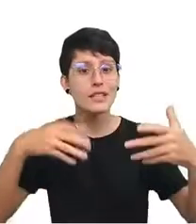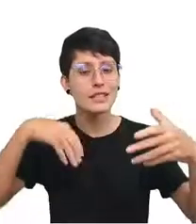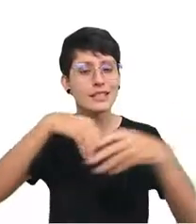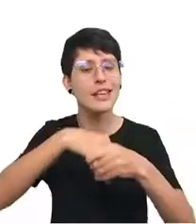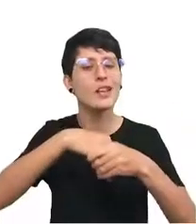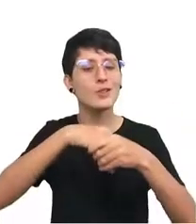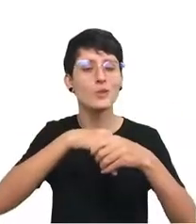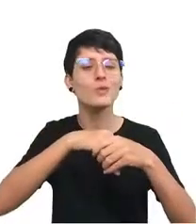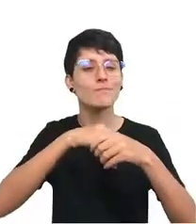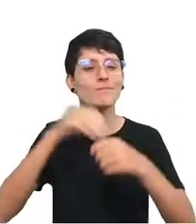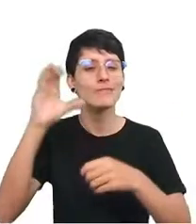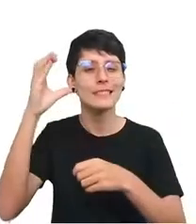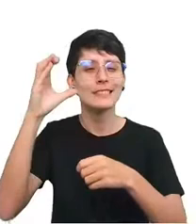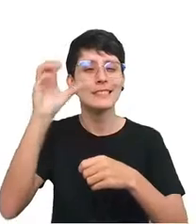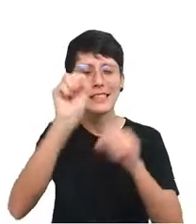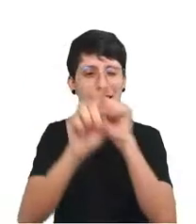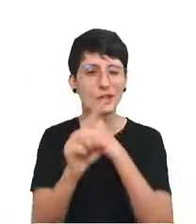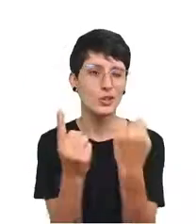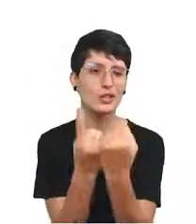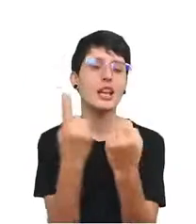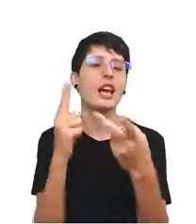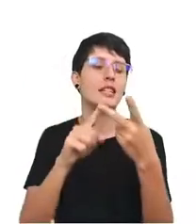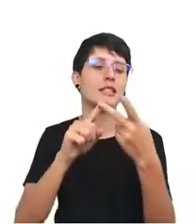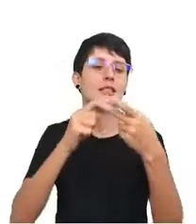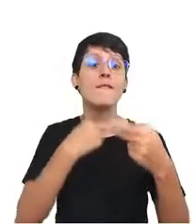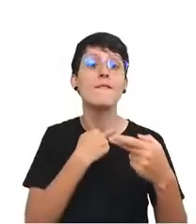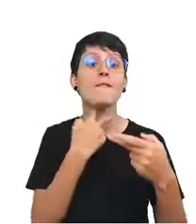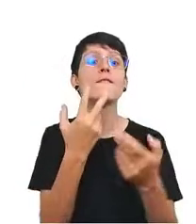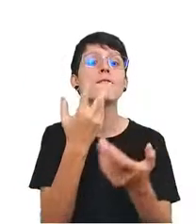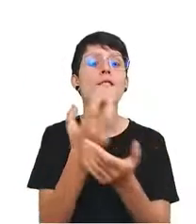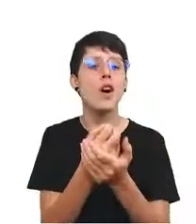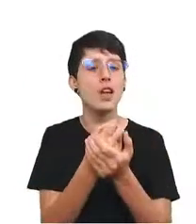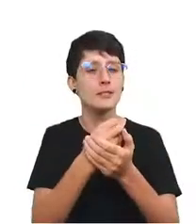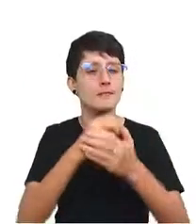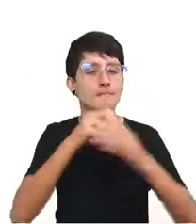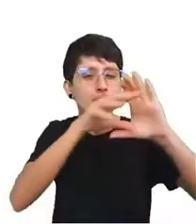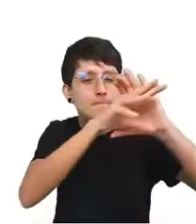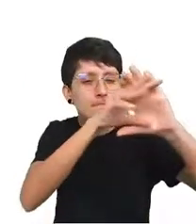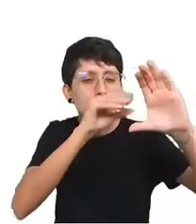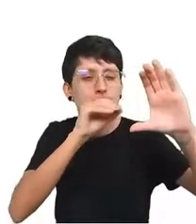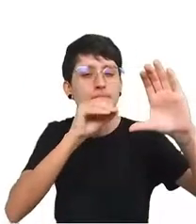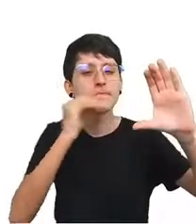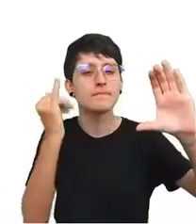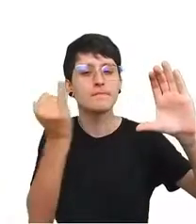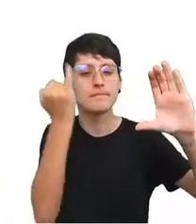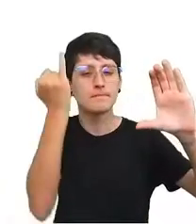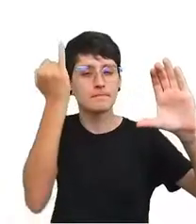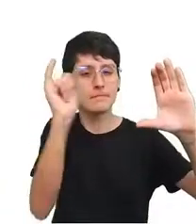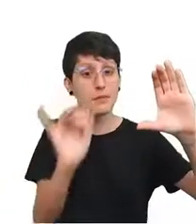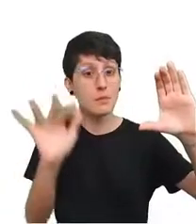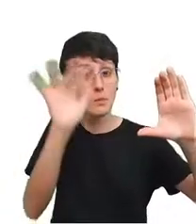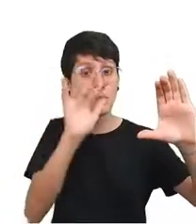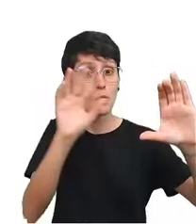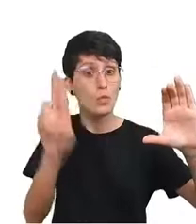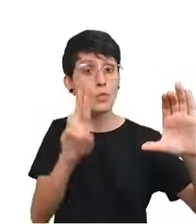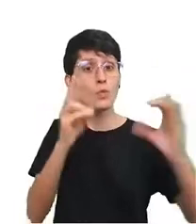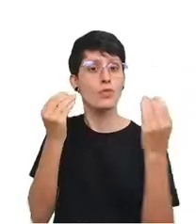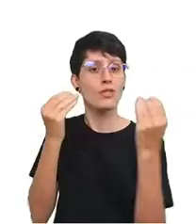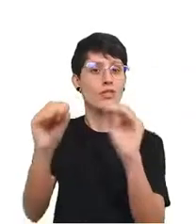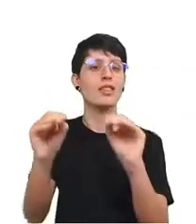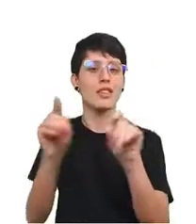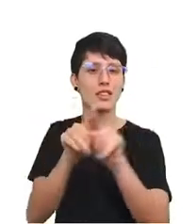sociais, com imagens, mapas, voz, e extrair informações que são de nosso interesse. Também podemos usá-las para expor,